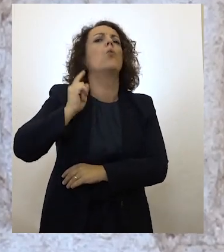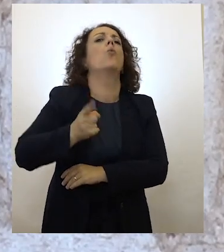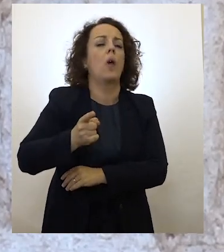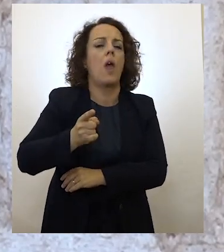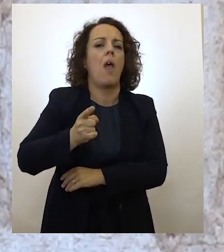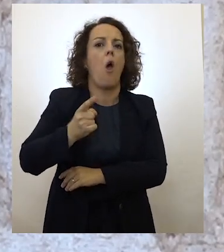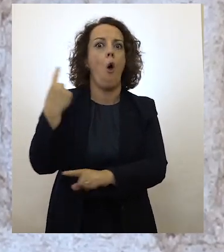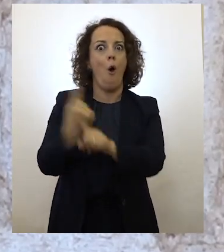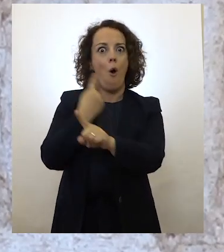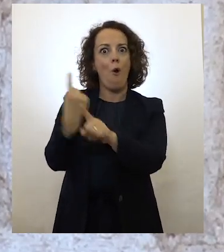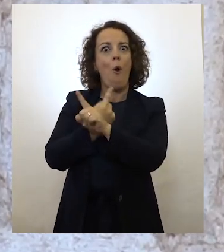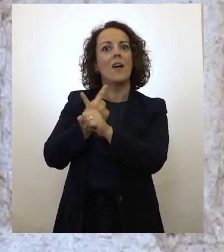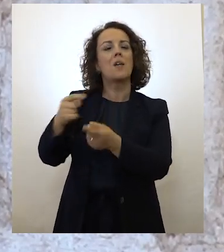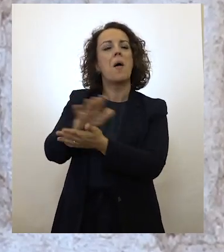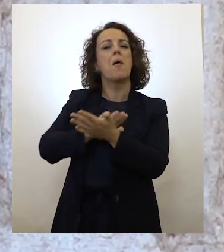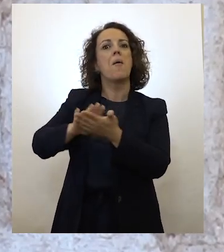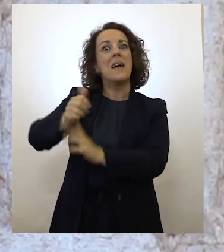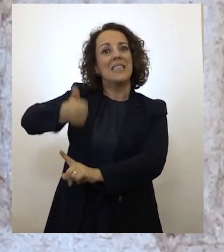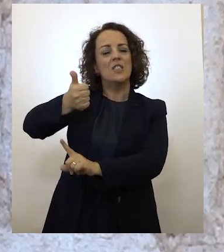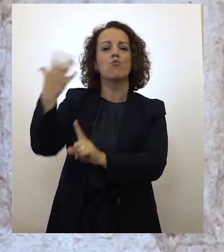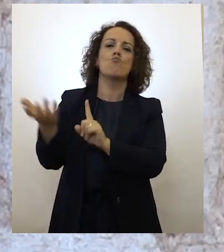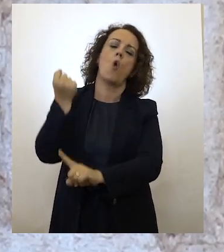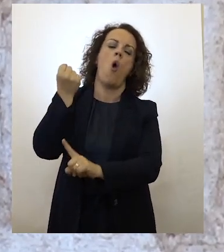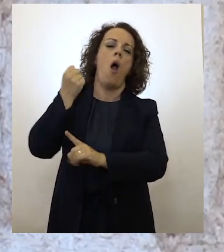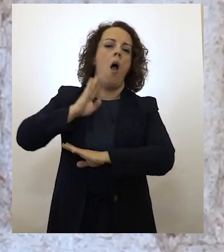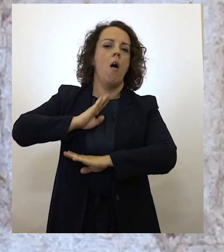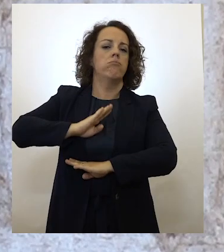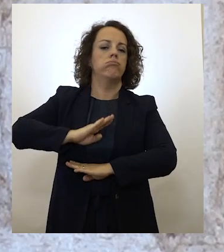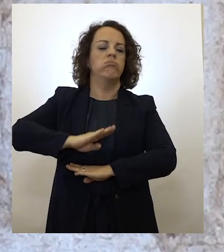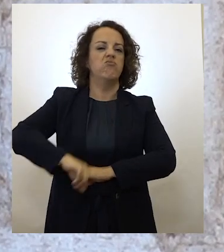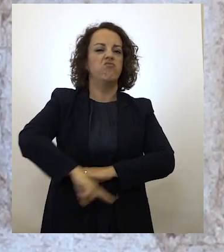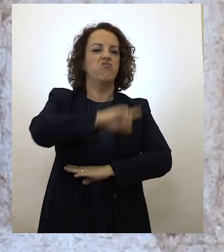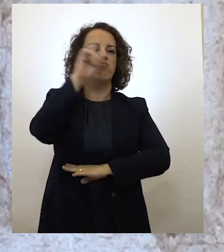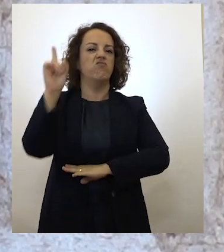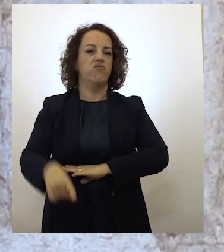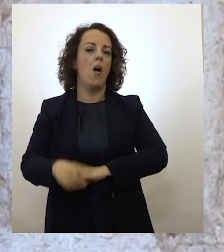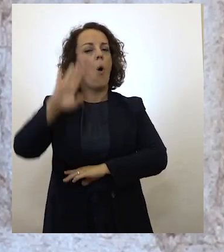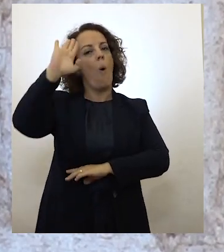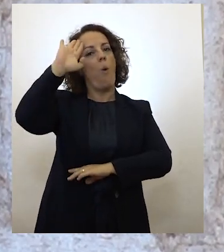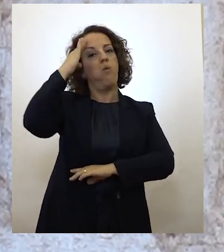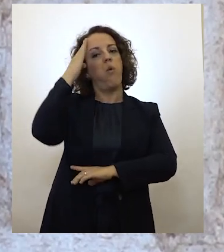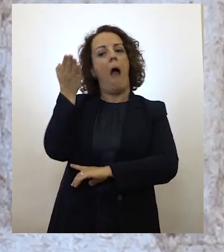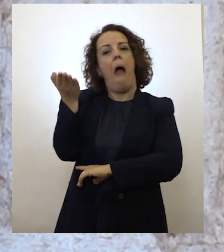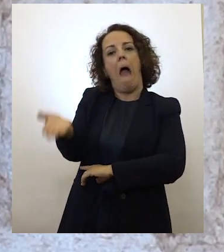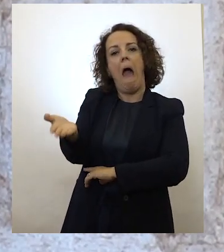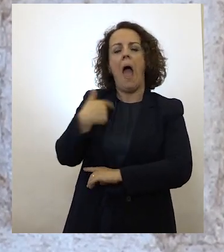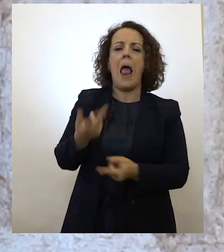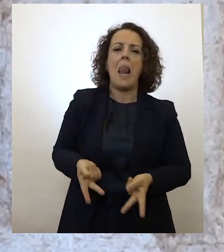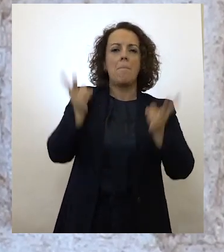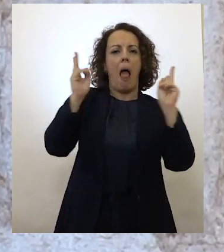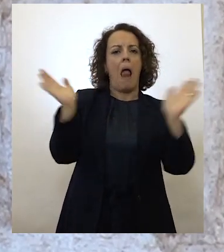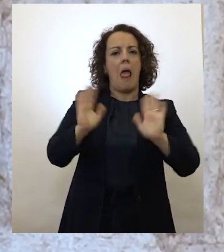já está adquirido, já passou, já cansou, já é um mero alibi para apagar a